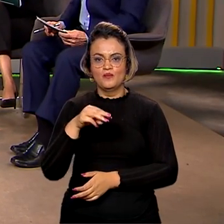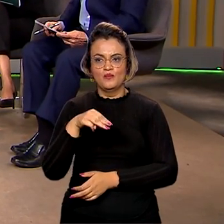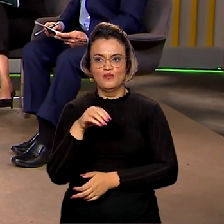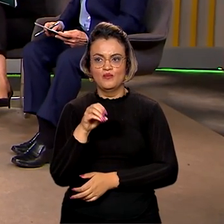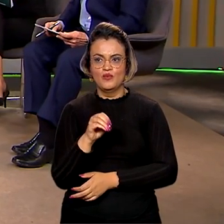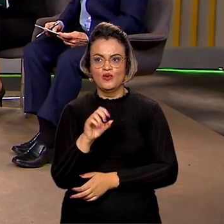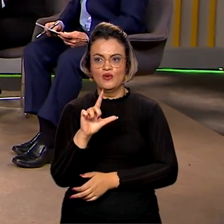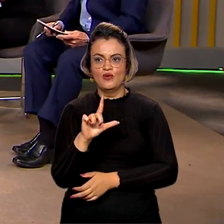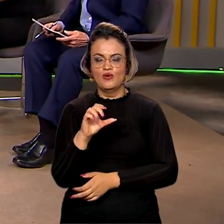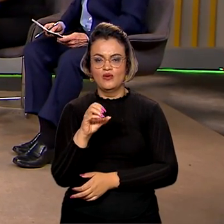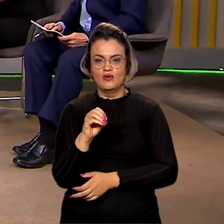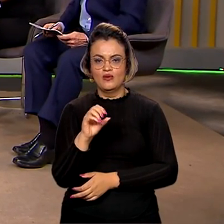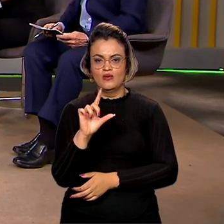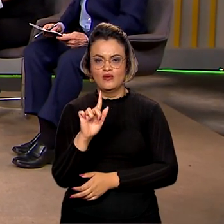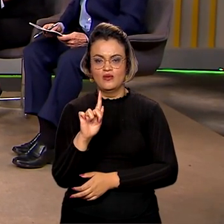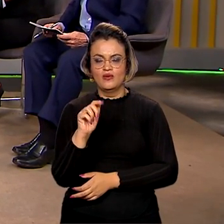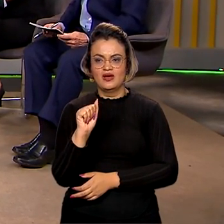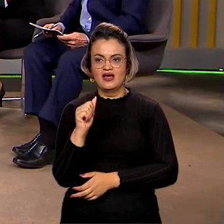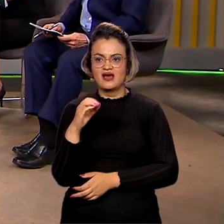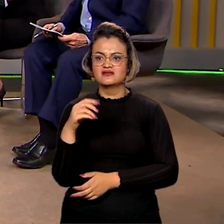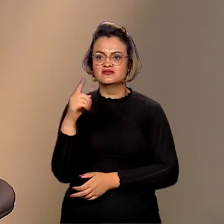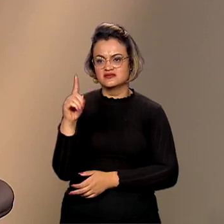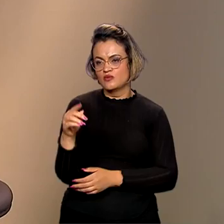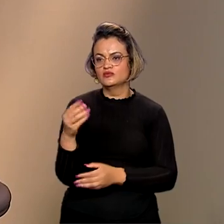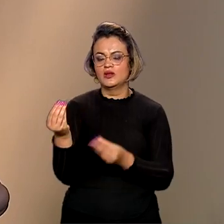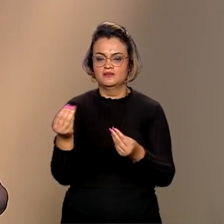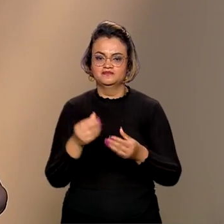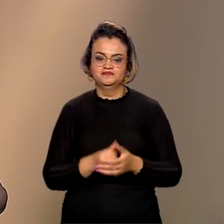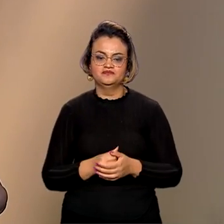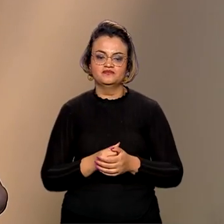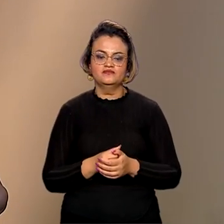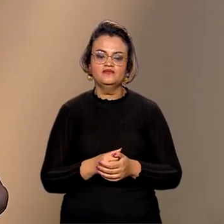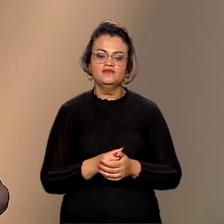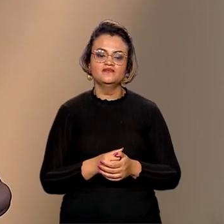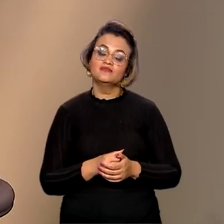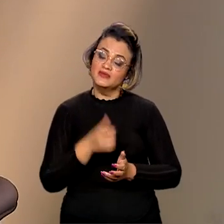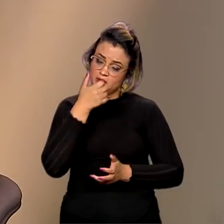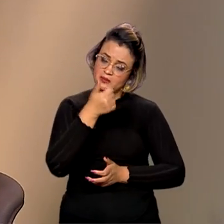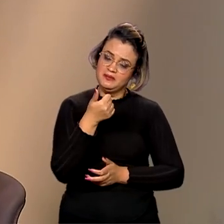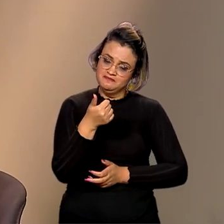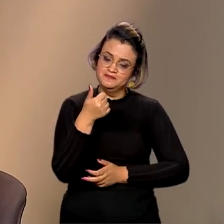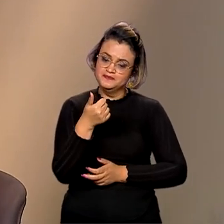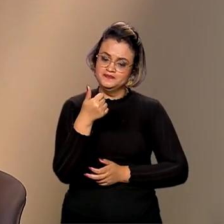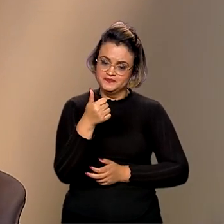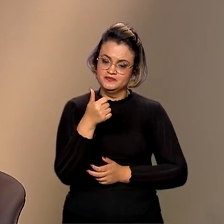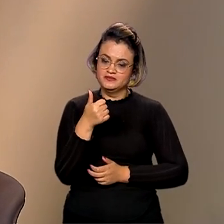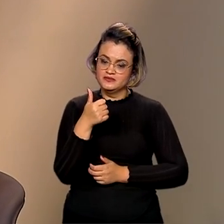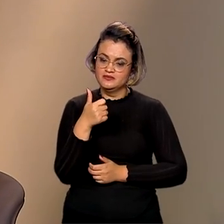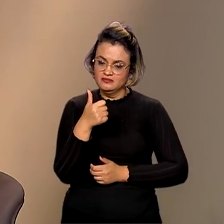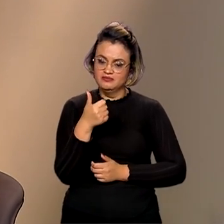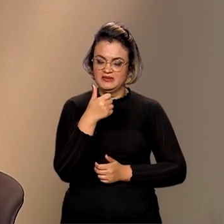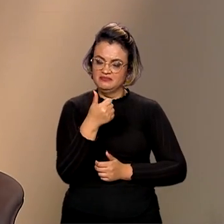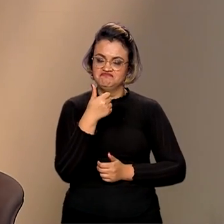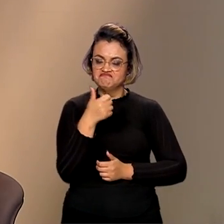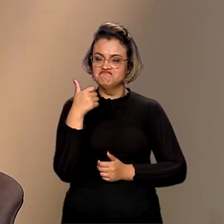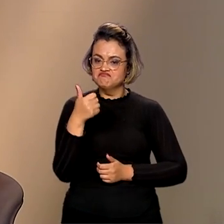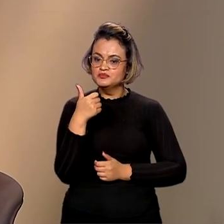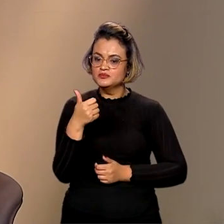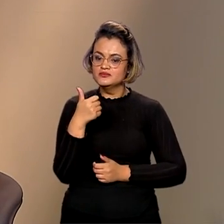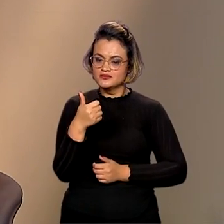pode trazer para quem está nos assistindo? Então, estamos indo bem, né, muito bem, assim,